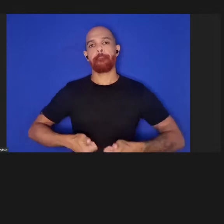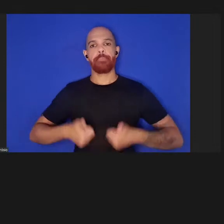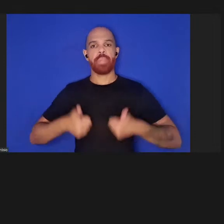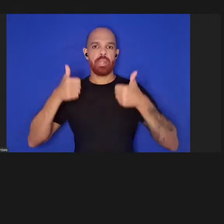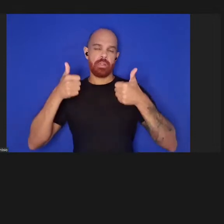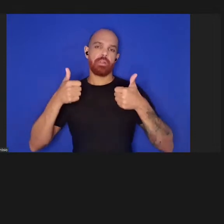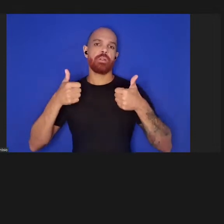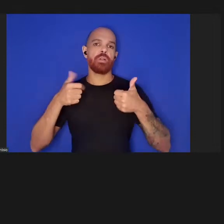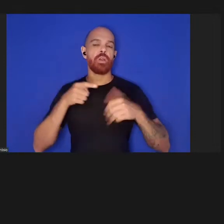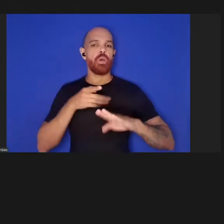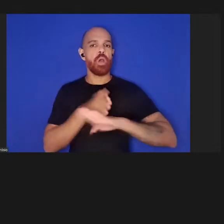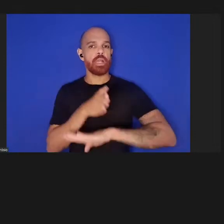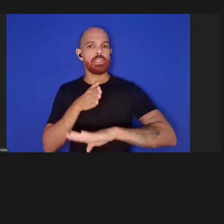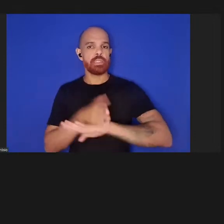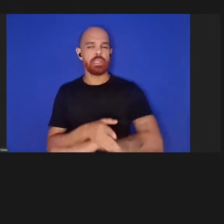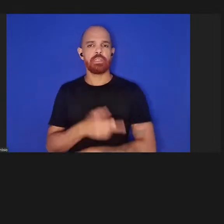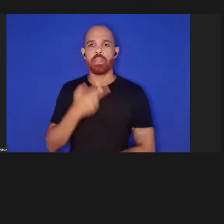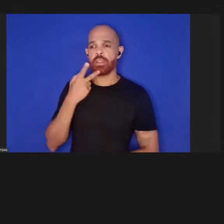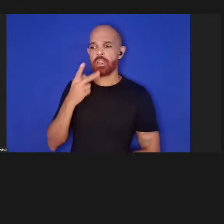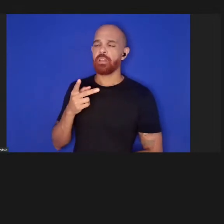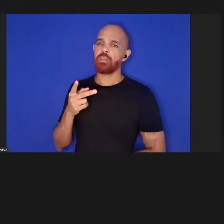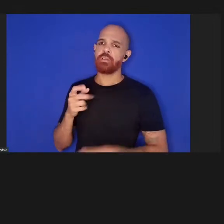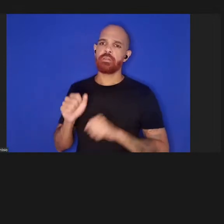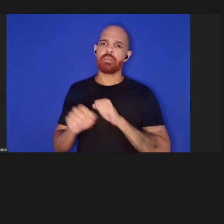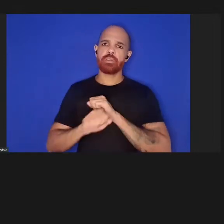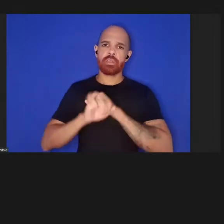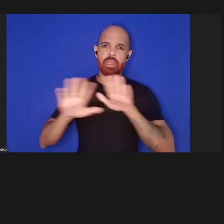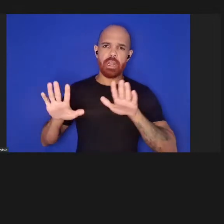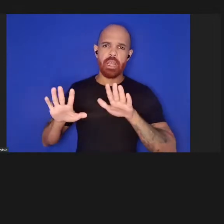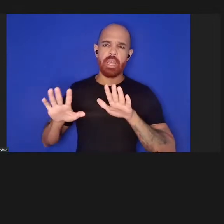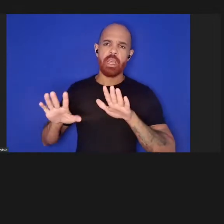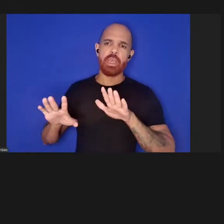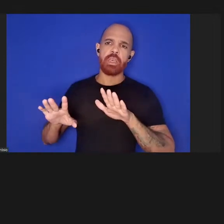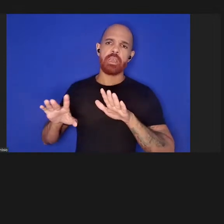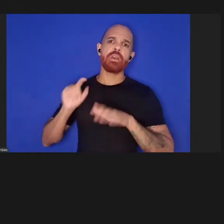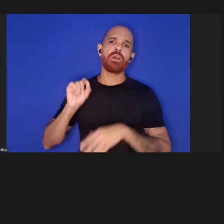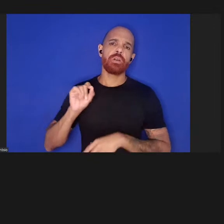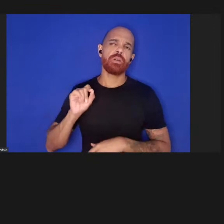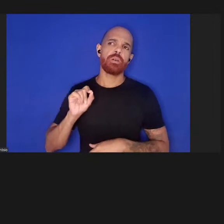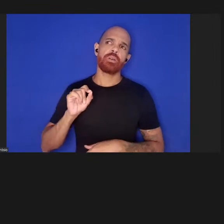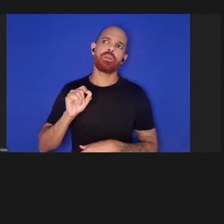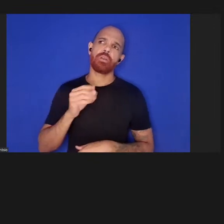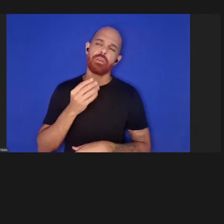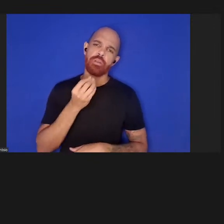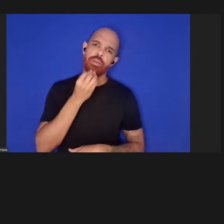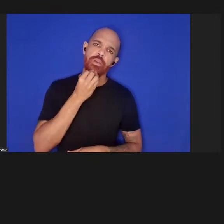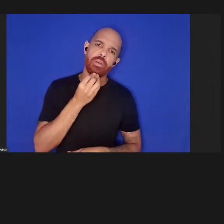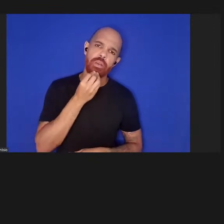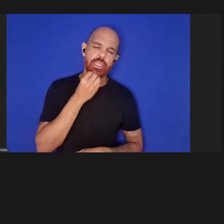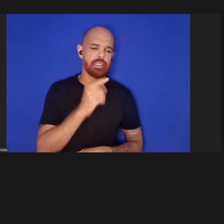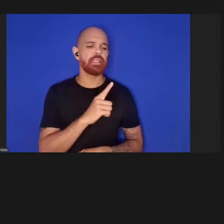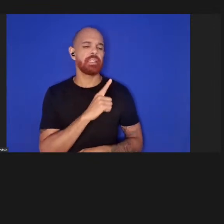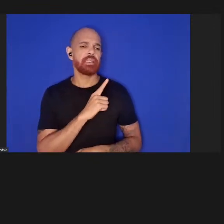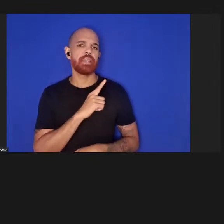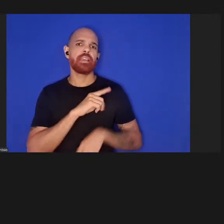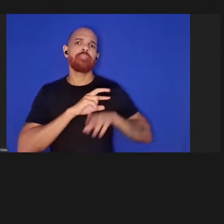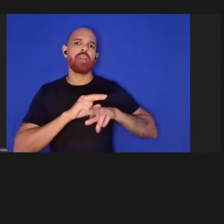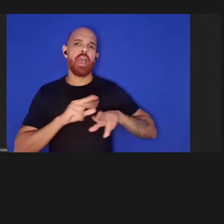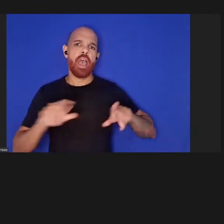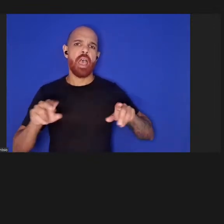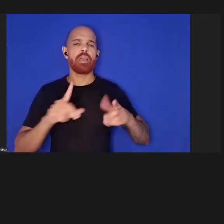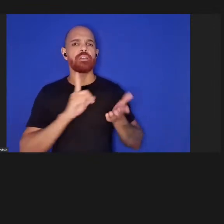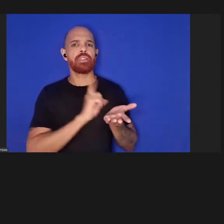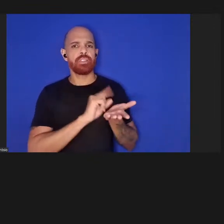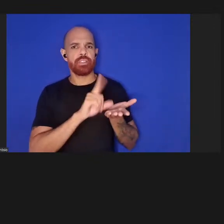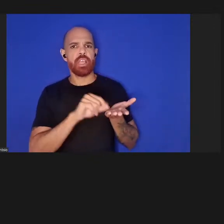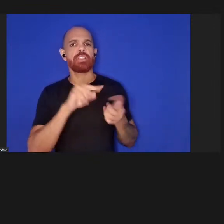acesso quando eu digo claro que existem muitos artigos que fazem essa